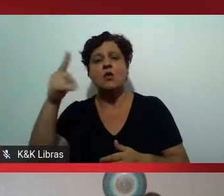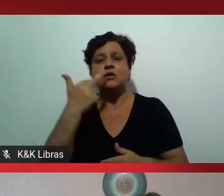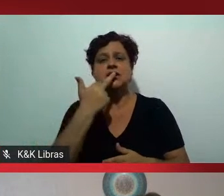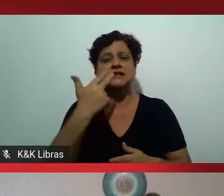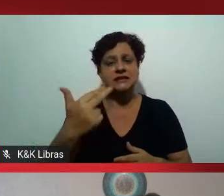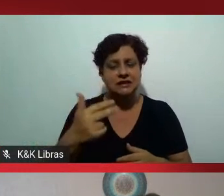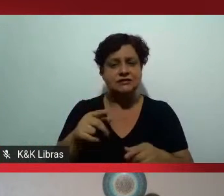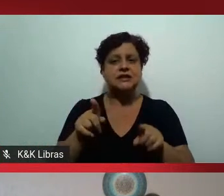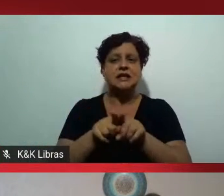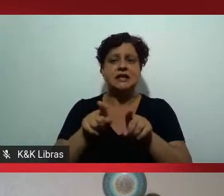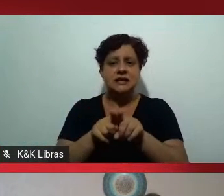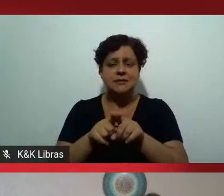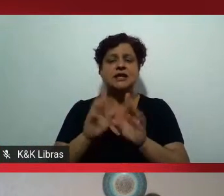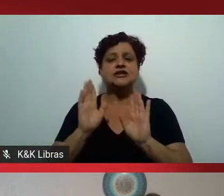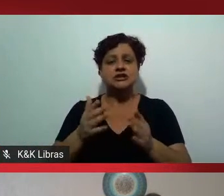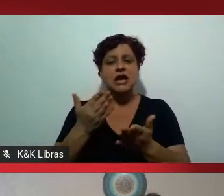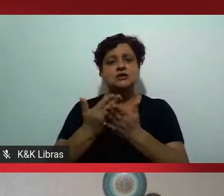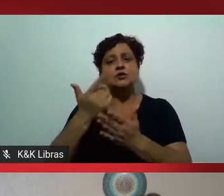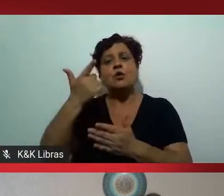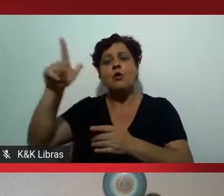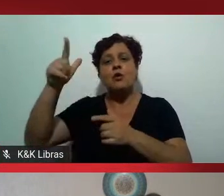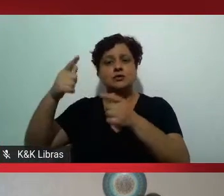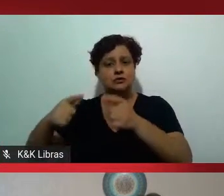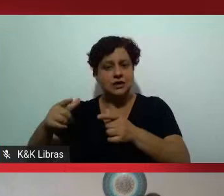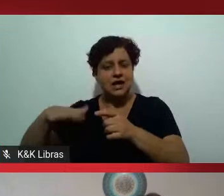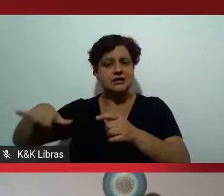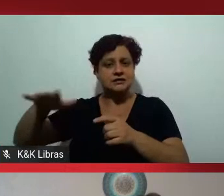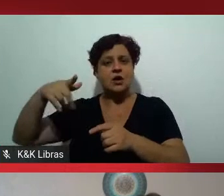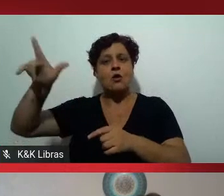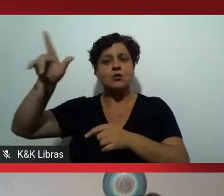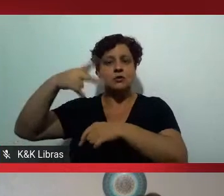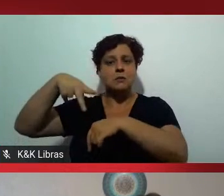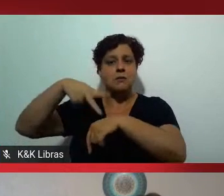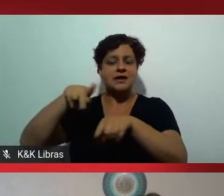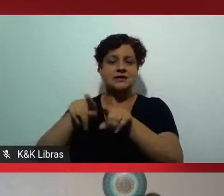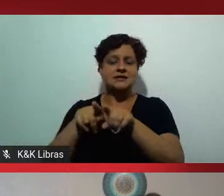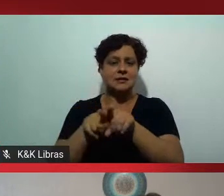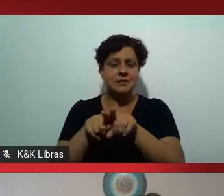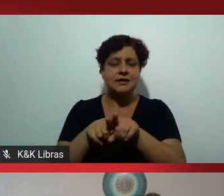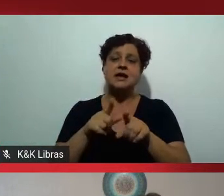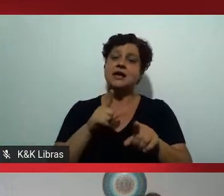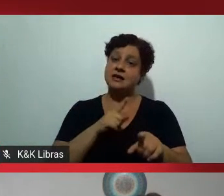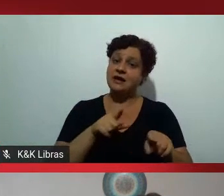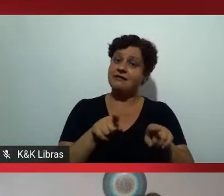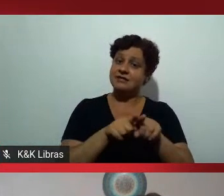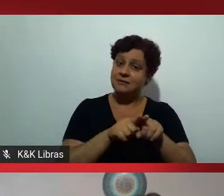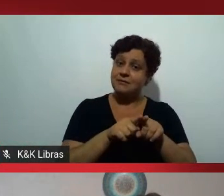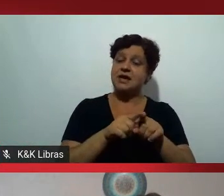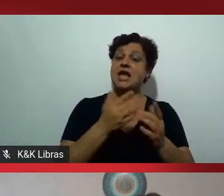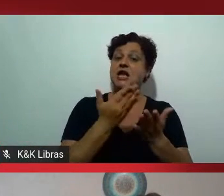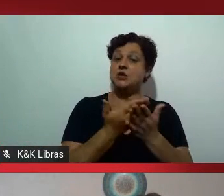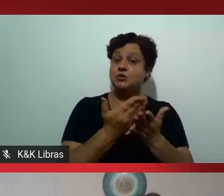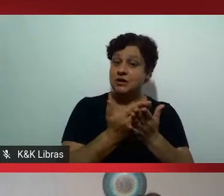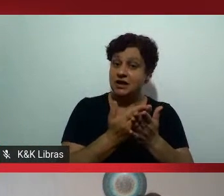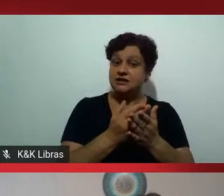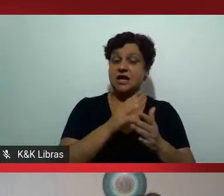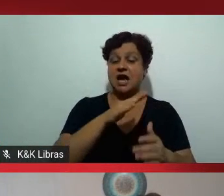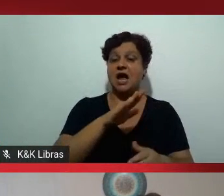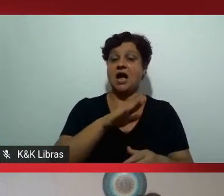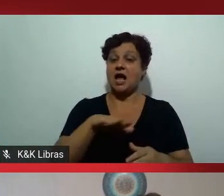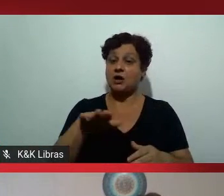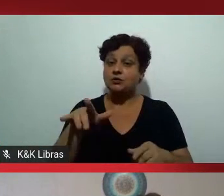passaram um tempo fora da universidade, desculpe, fora do país, mas nós também temos estudantes que são filhos de empregadas